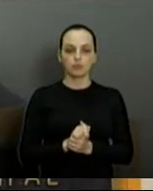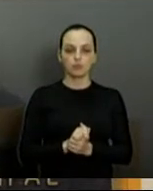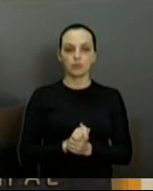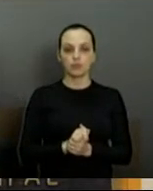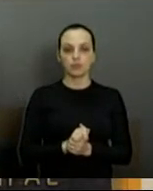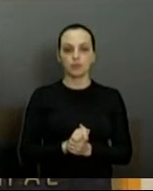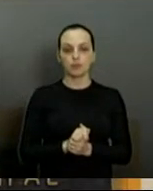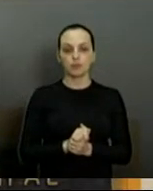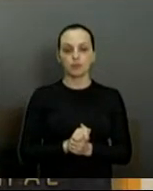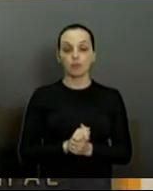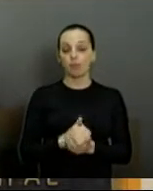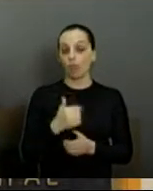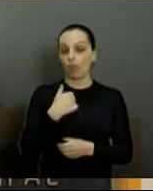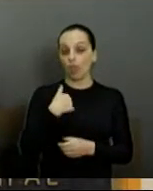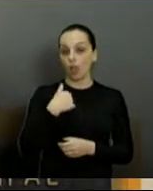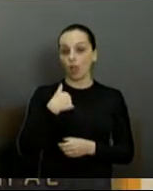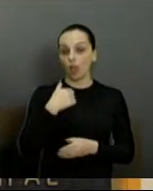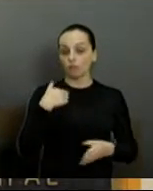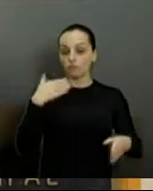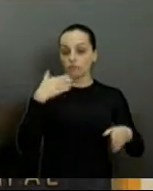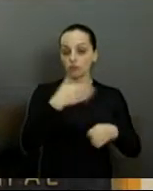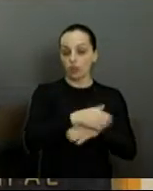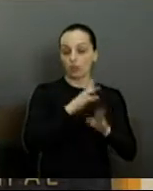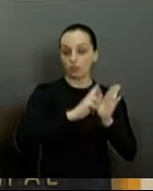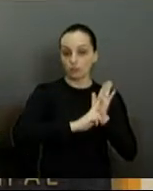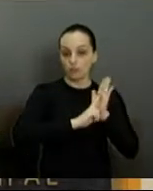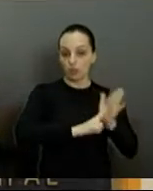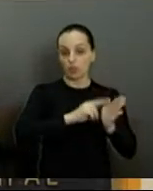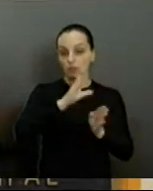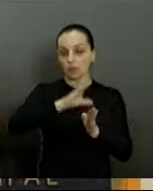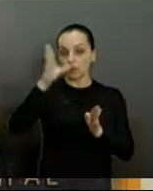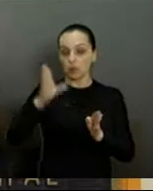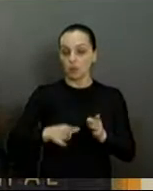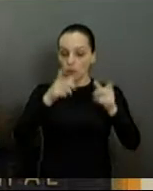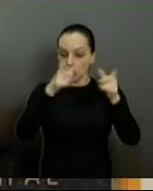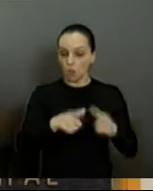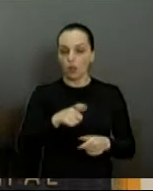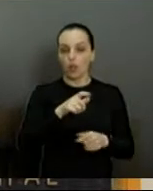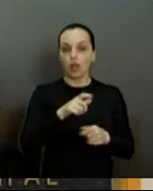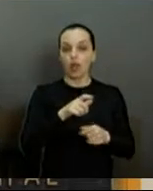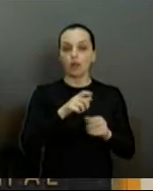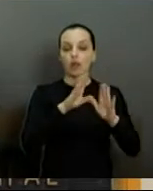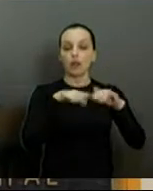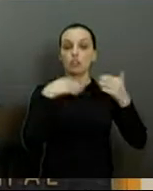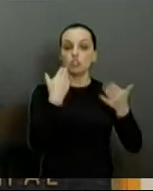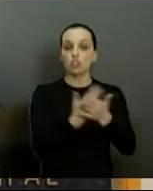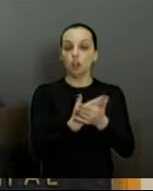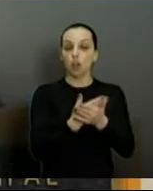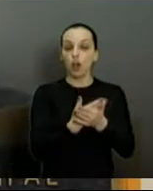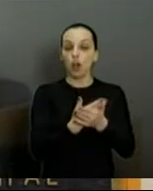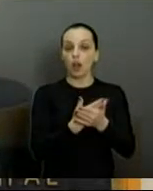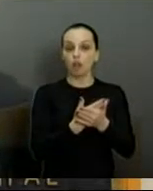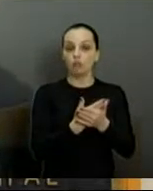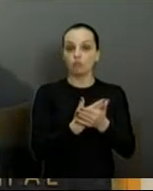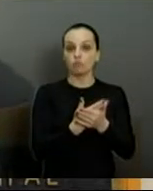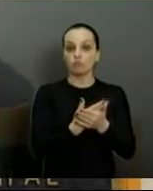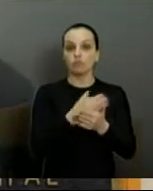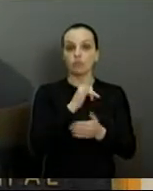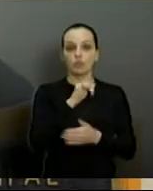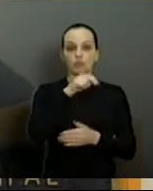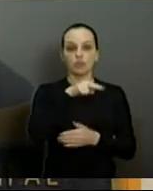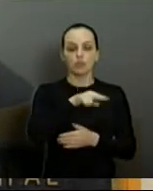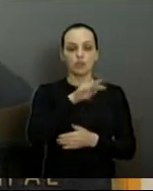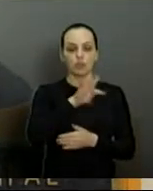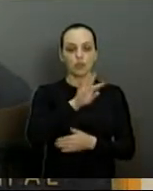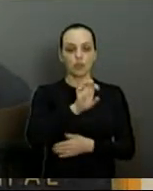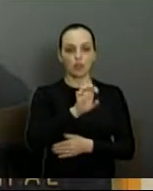representando o Colégio Interativo. Colégio Interativo, eu estive representando